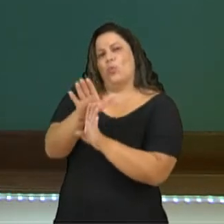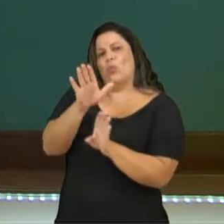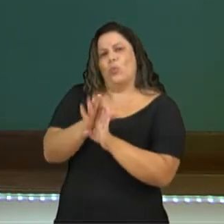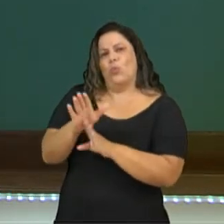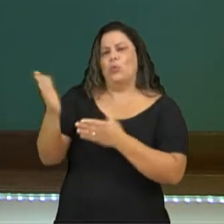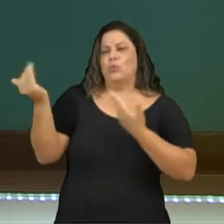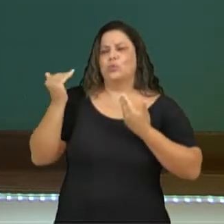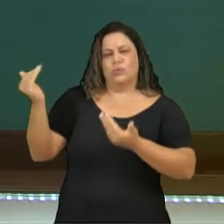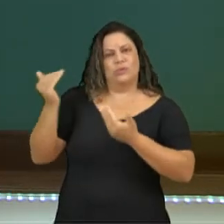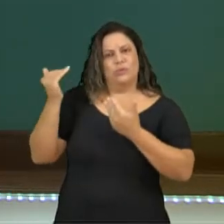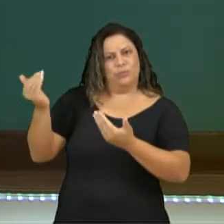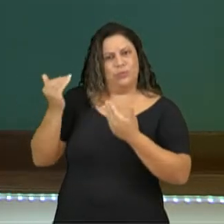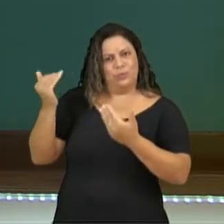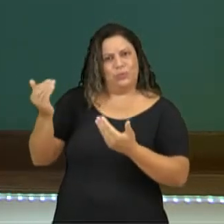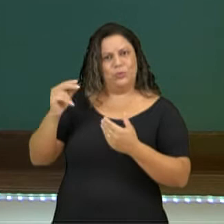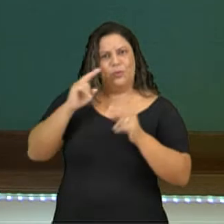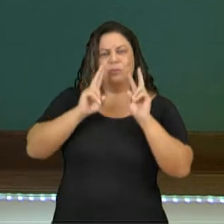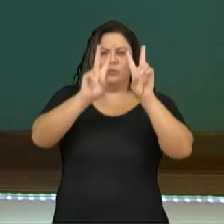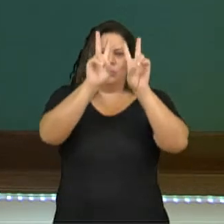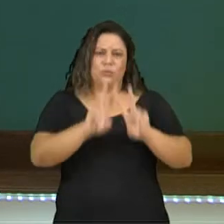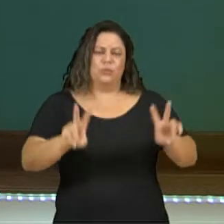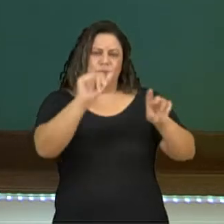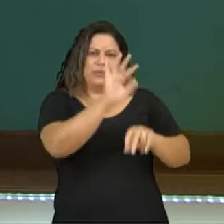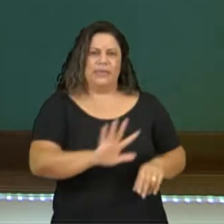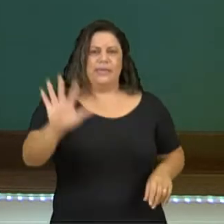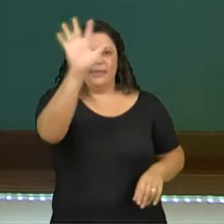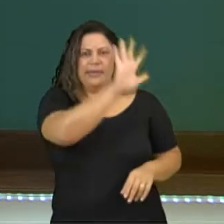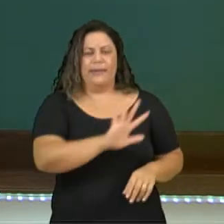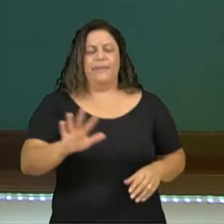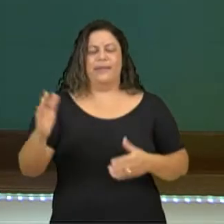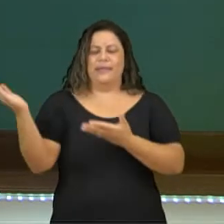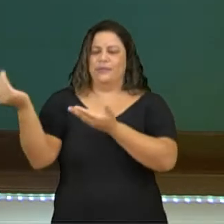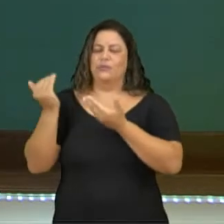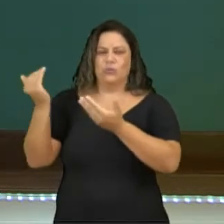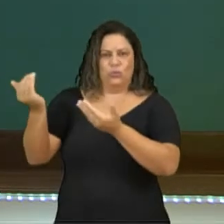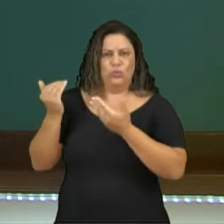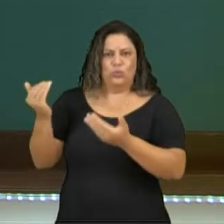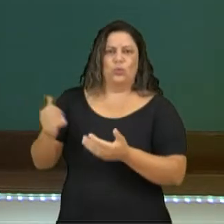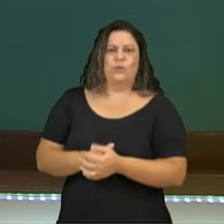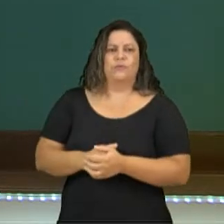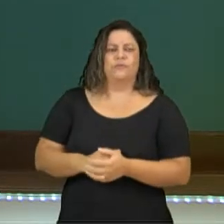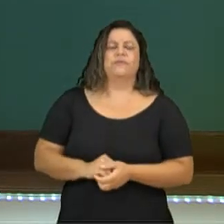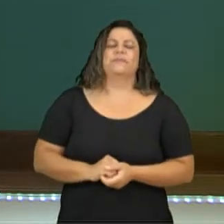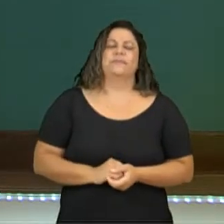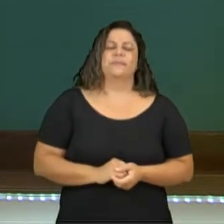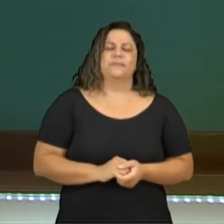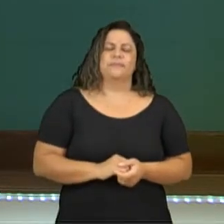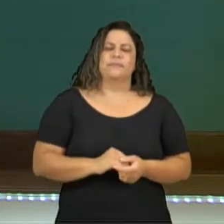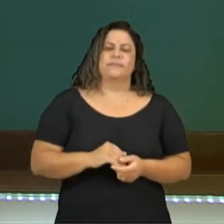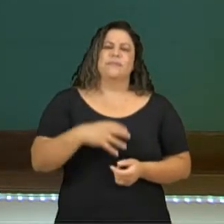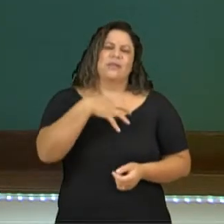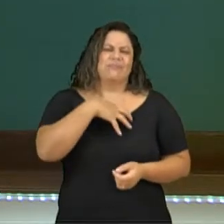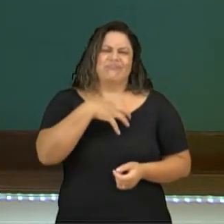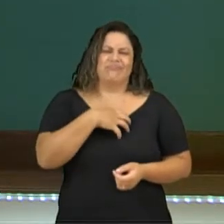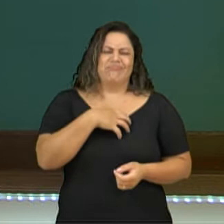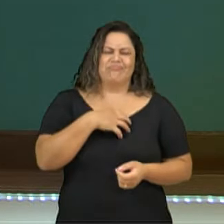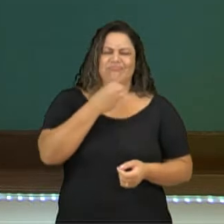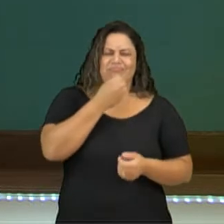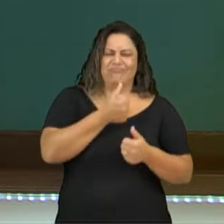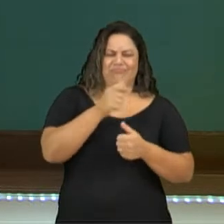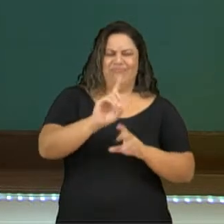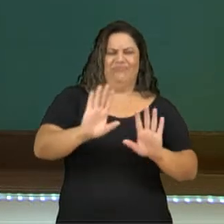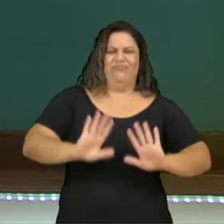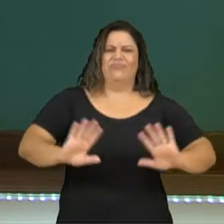os jovens. A gente viu na imagem que se trata de um jovem. Tem algumas modas que não são boas. Não vale a pena seguir. Fuja